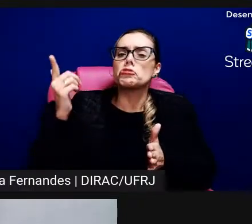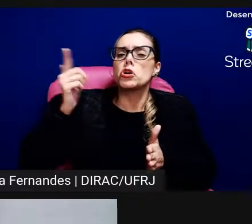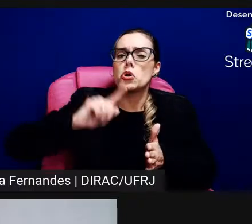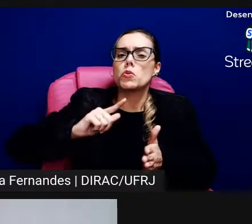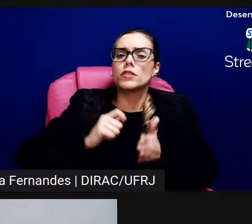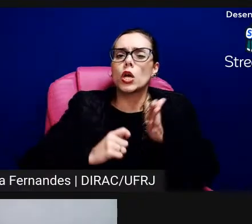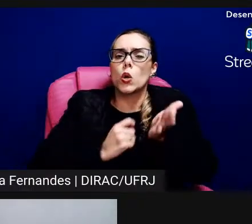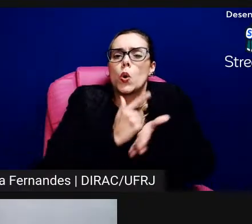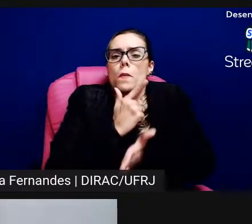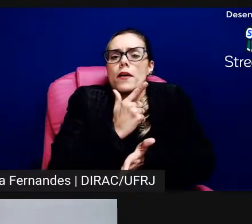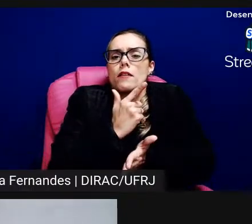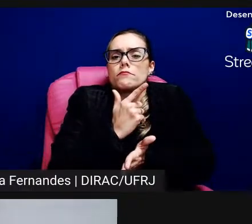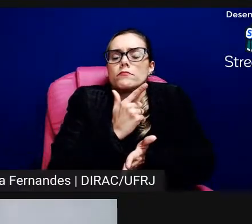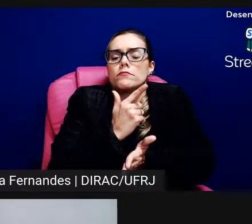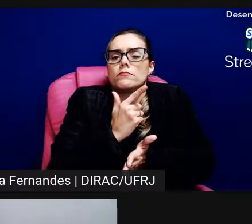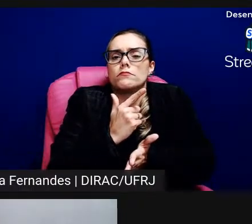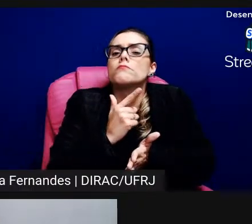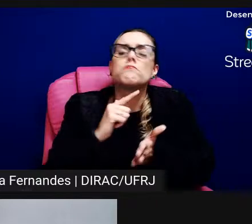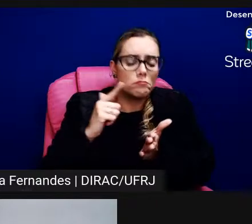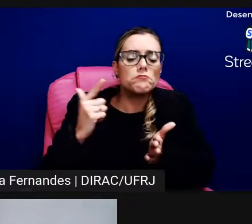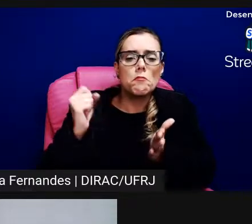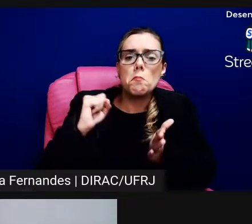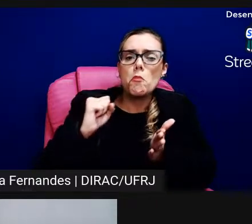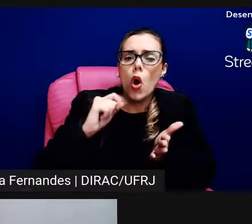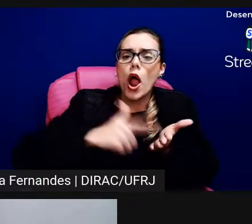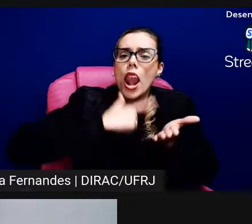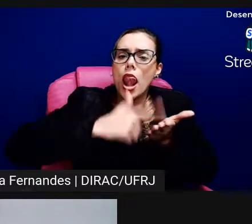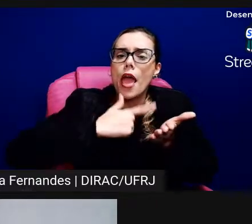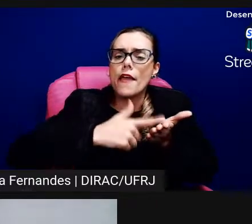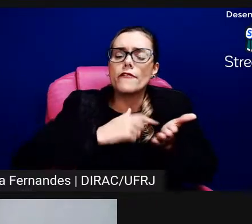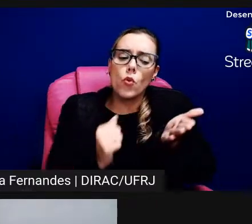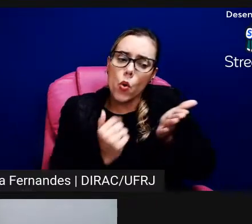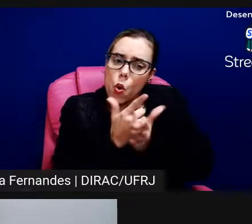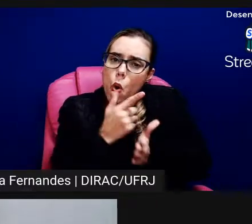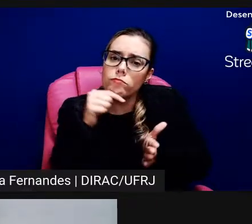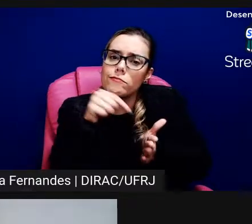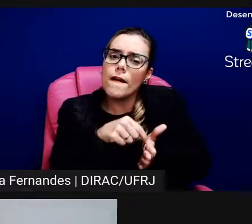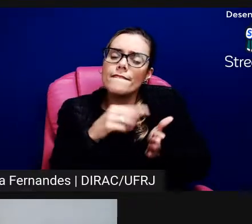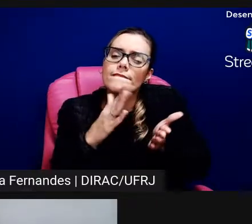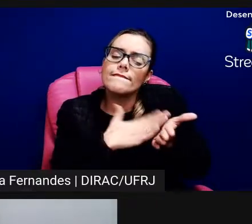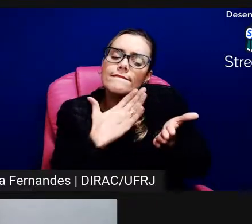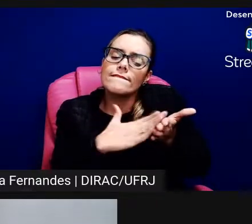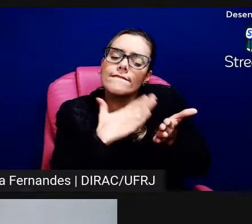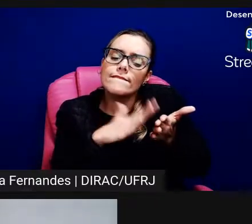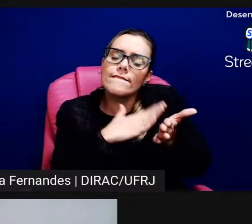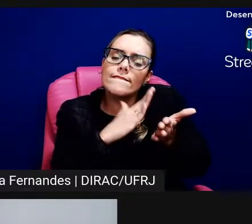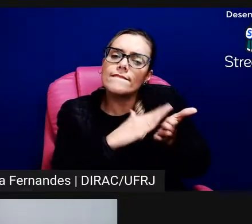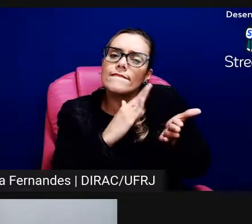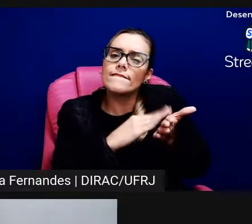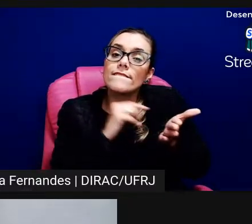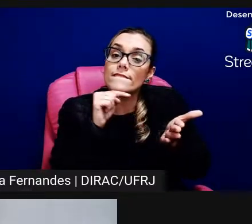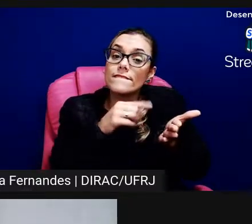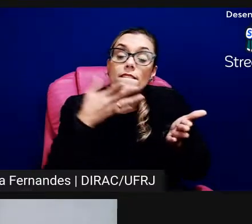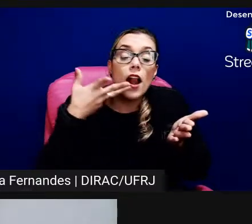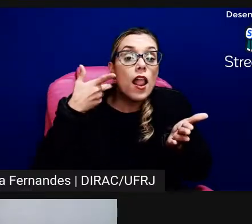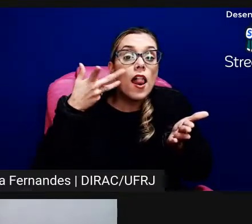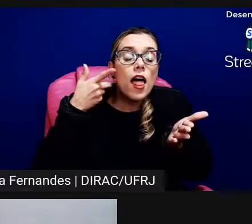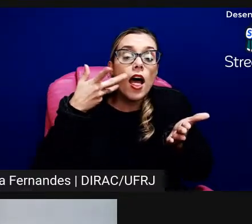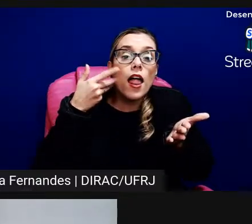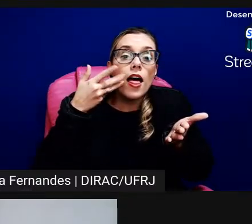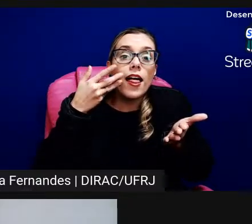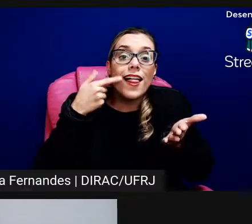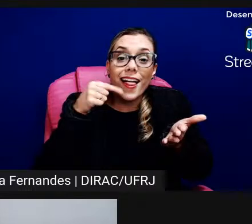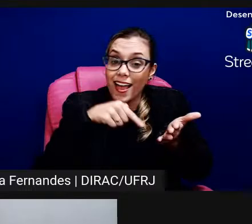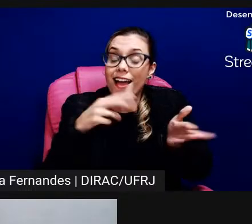mercado assim né porque a pessoa quando vai na exposição adora poxa fiquei super empolgada quero comprar o catálogo e aquele catálogo tem a ver